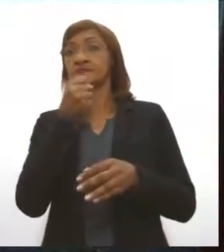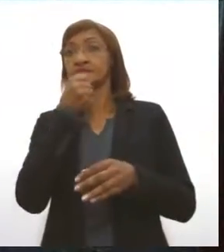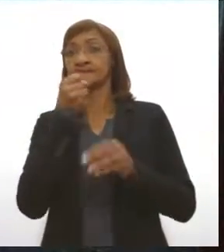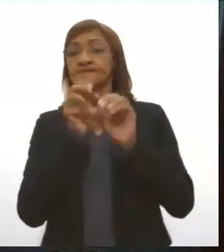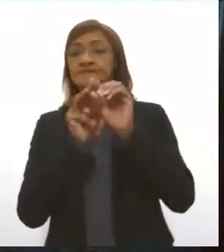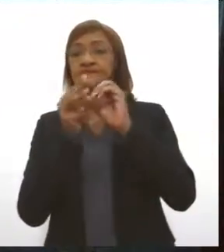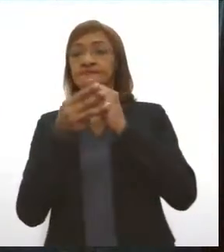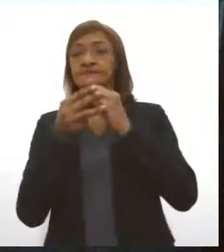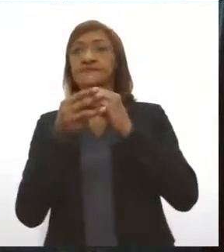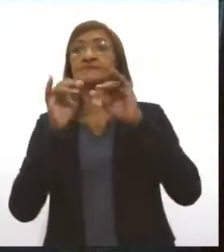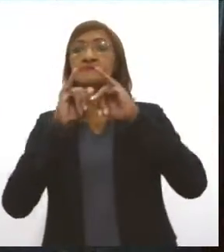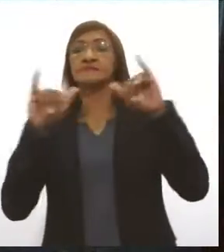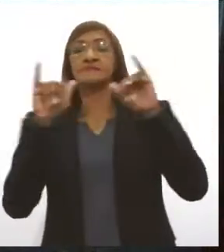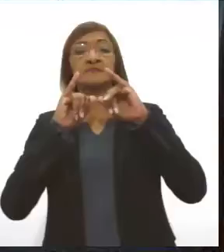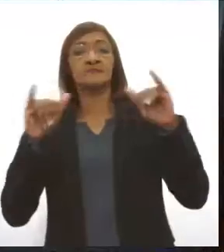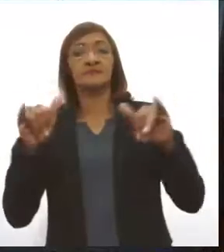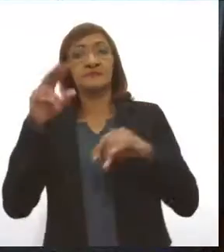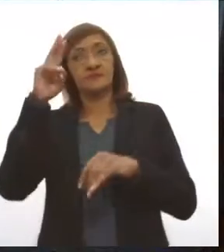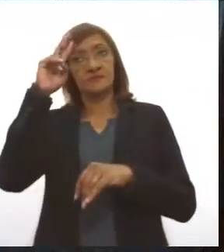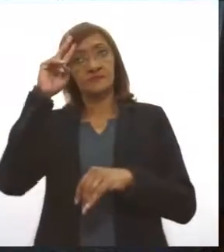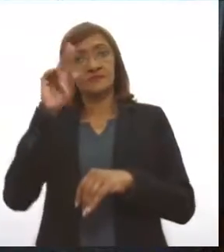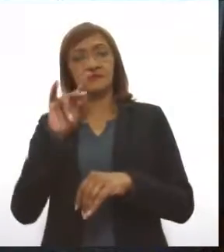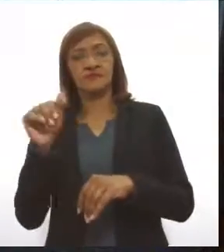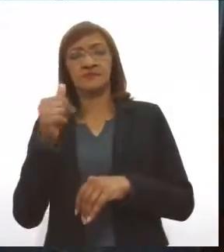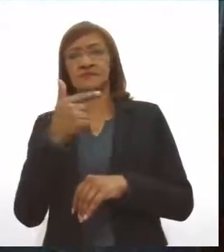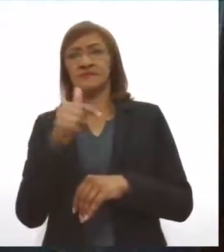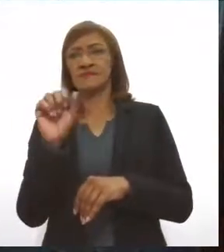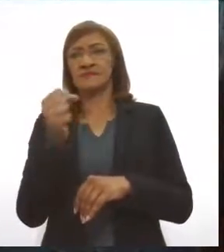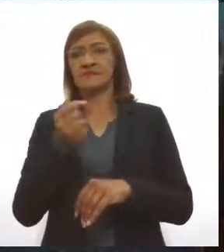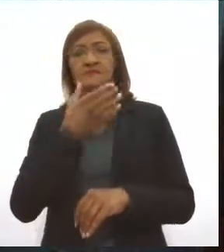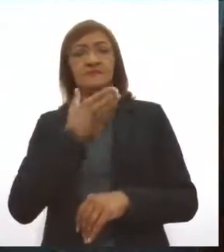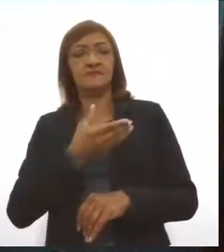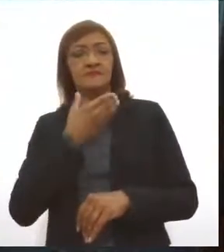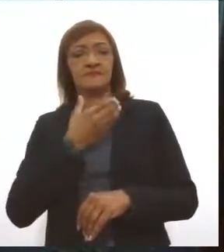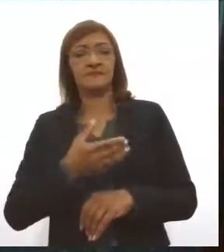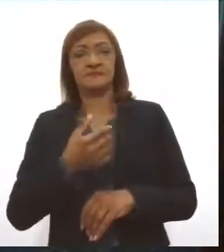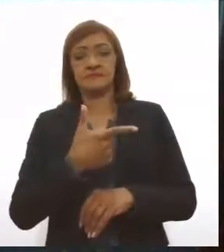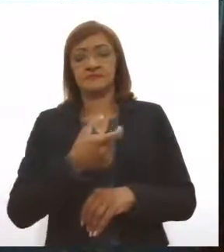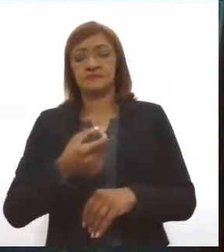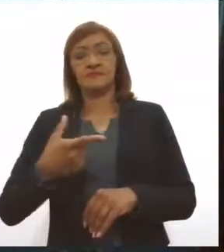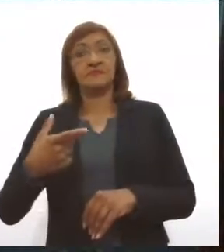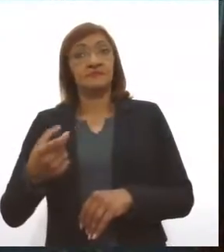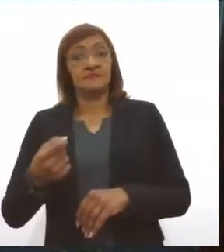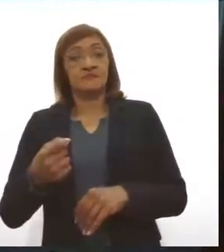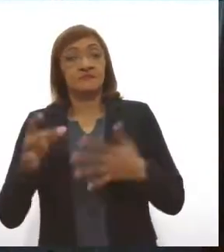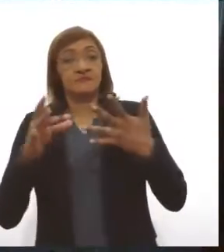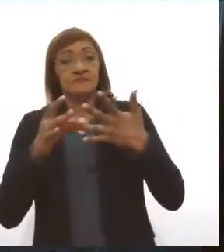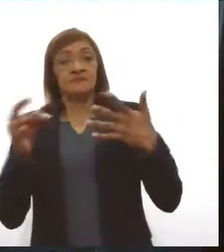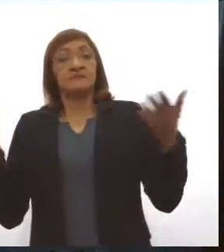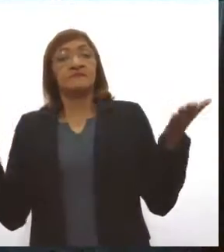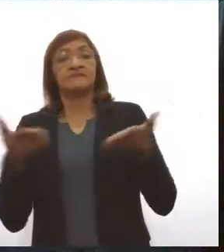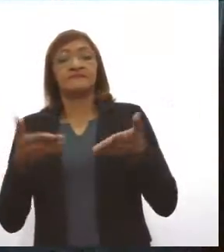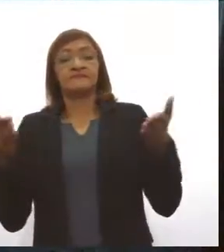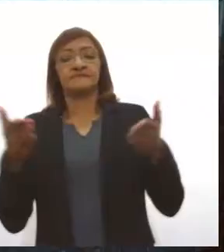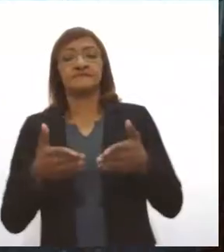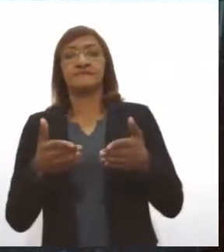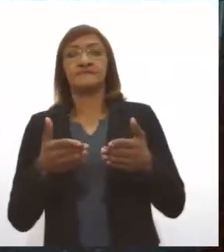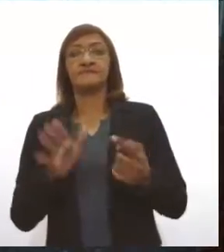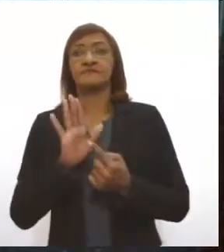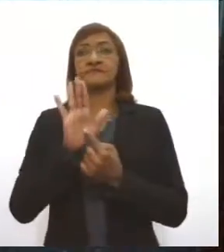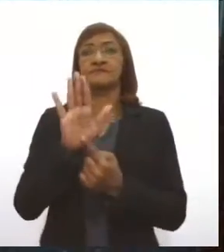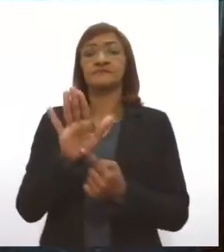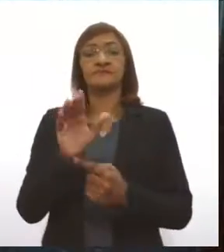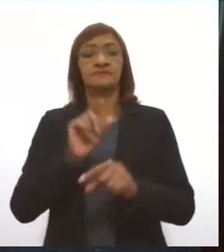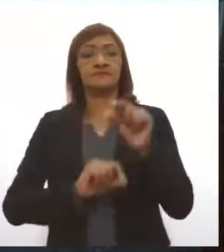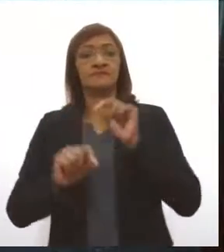nesta segunda-feira dia vinte e oito de dezembro de dois mil e vinte. Entre os destaques de hoje a gente aponta a intensificação